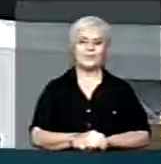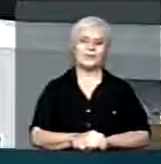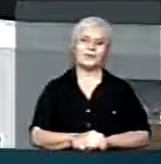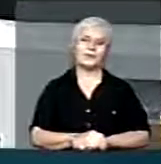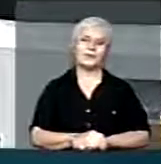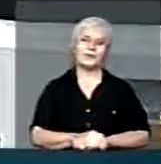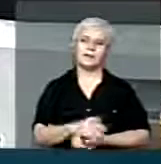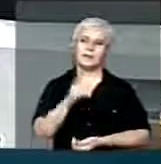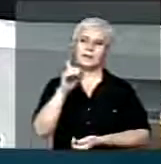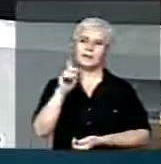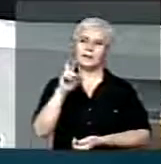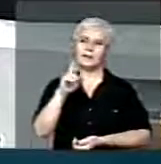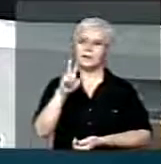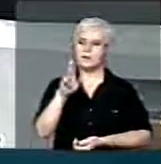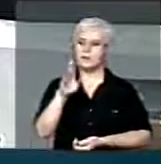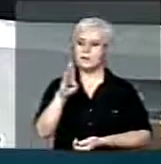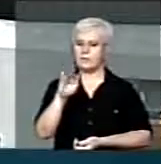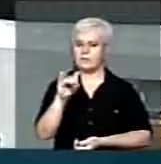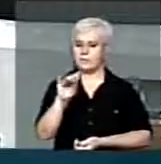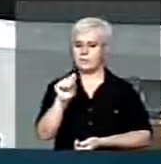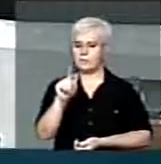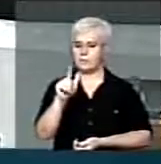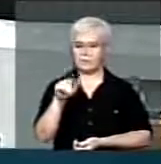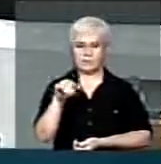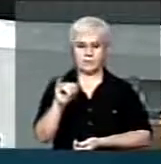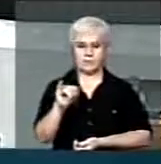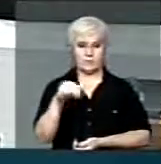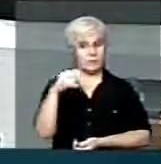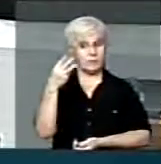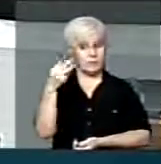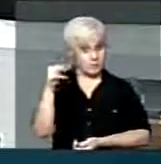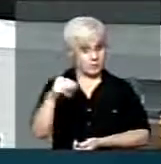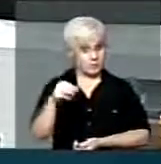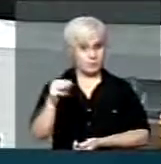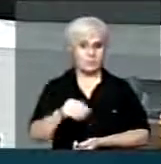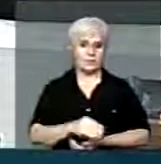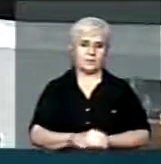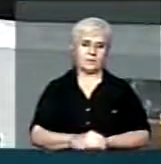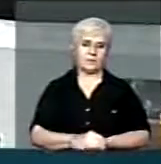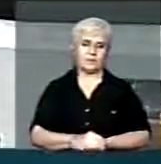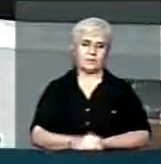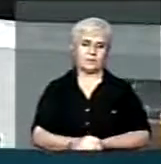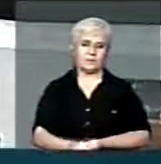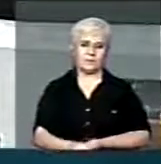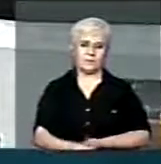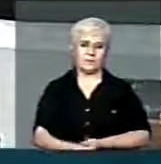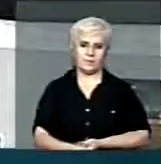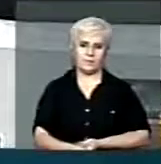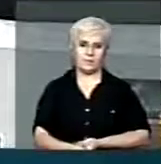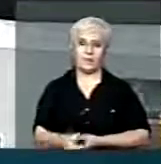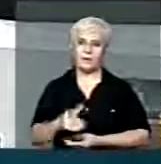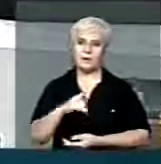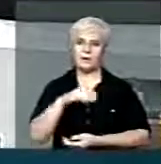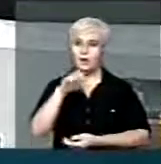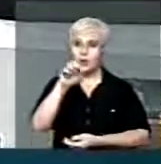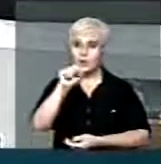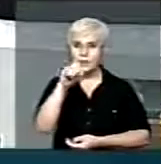Doutor Biali, é três minutos sem prorrogação, para a gente andar ali. Nós temos 84.